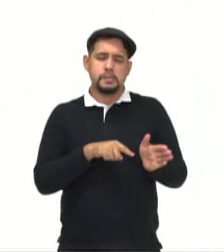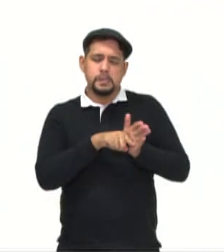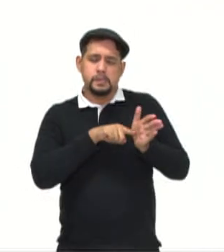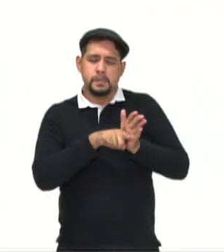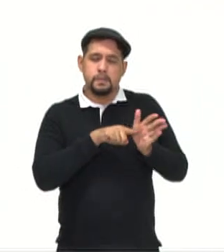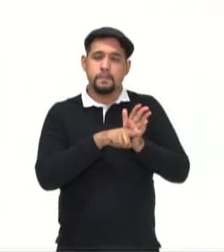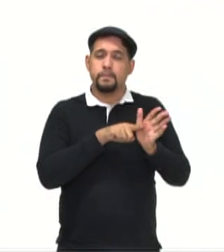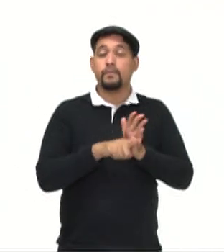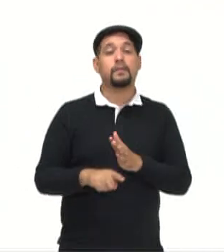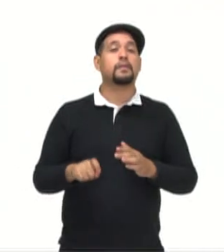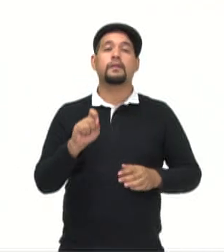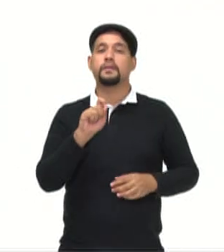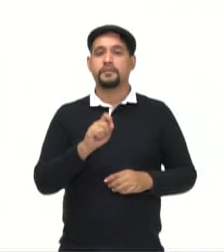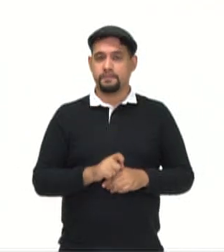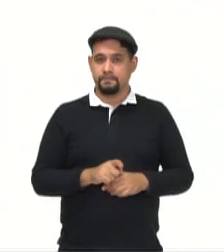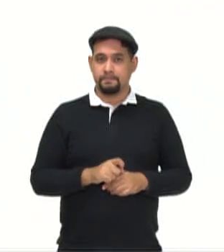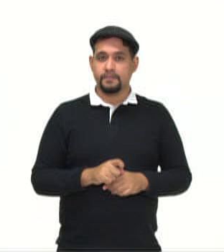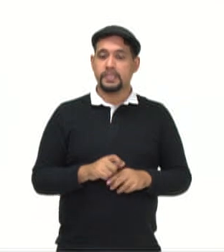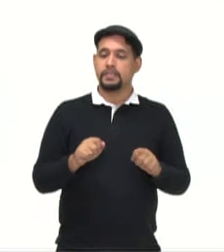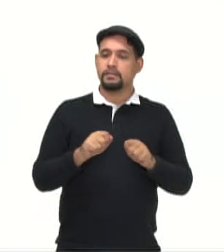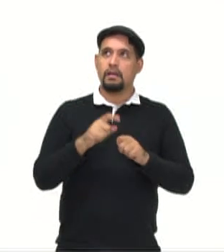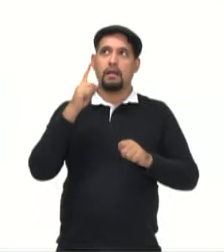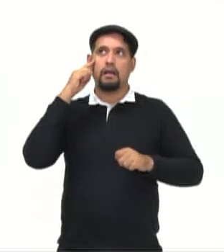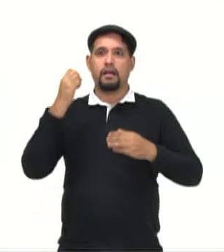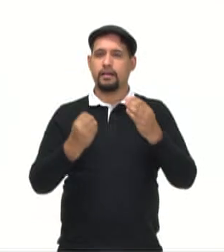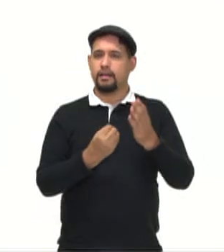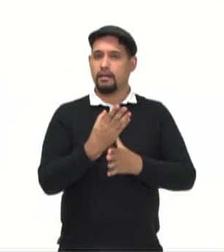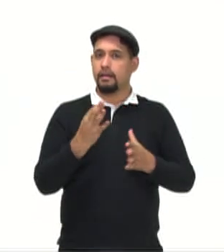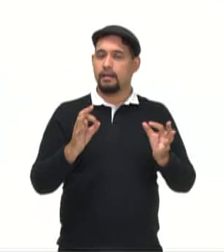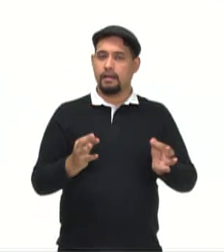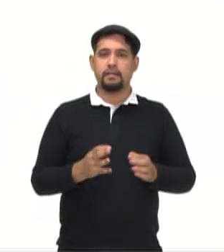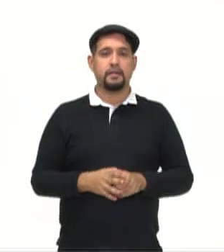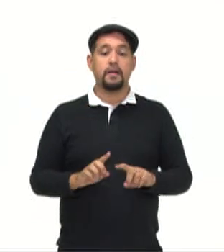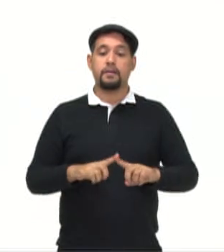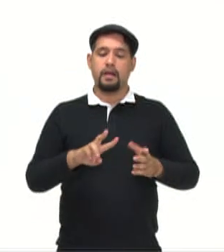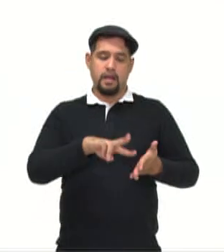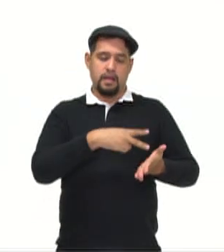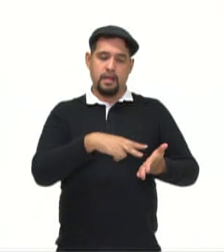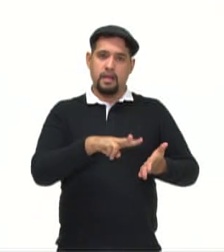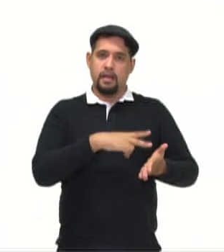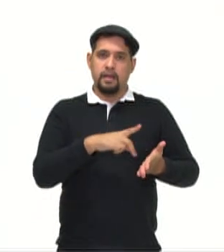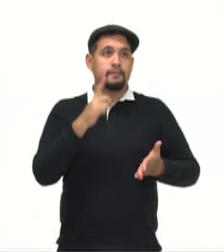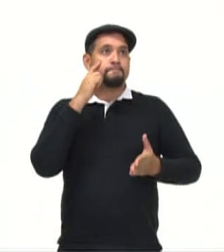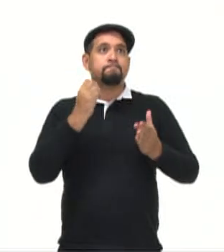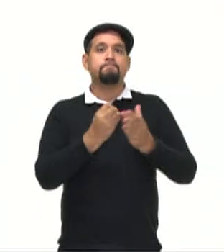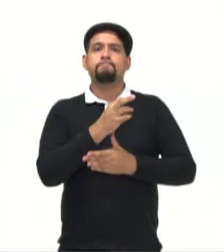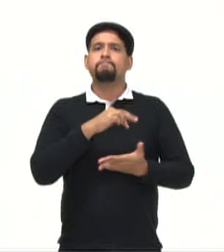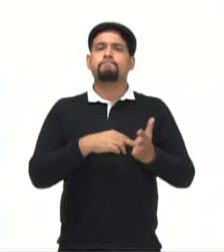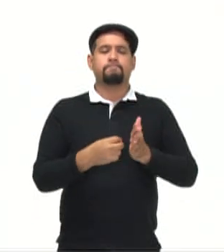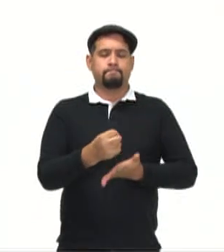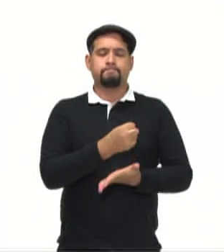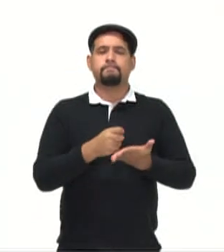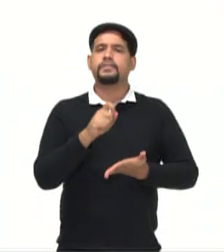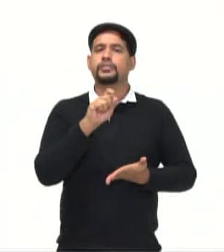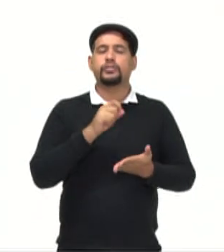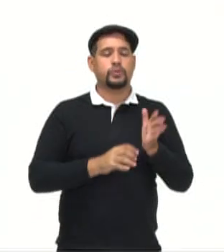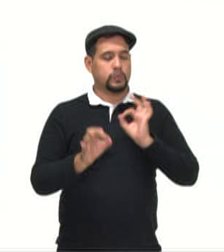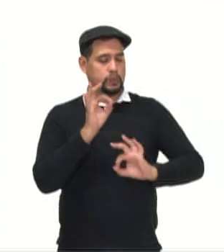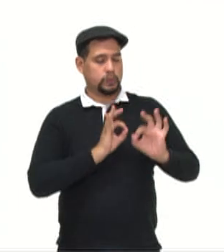a capacidade de criação. Então, a dança criativa baseia-se na